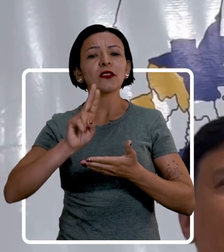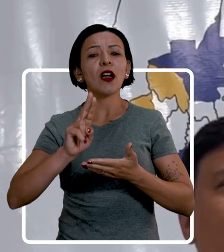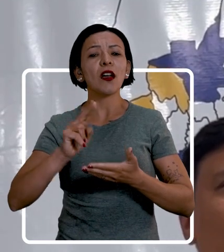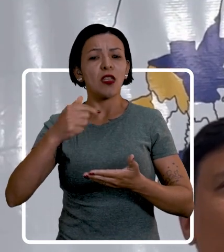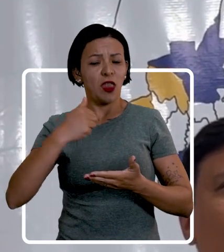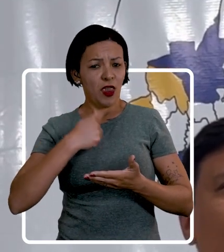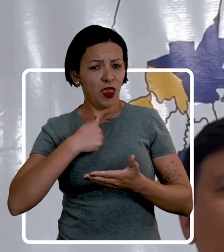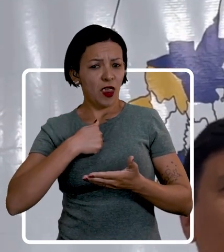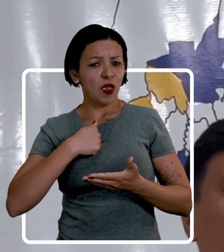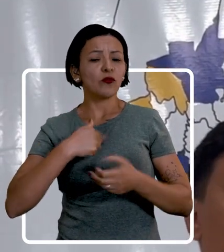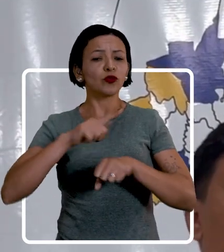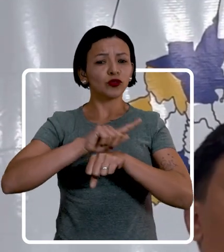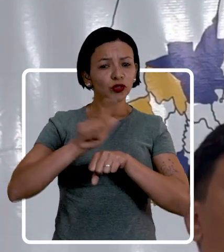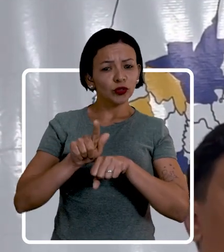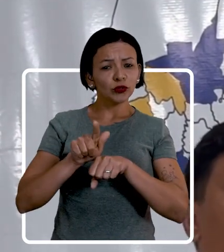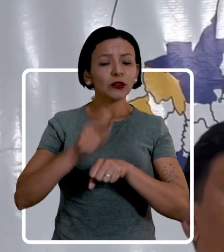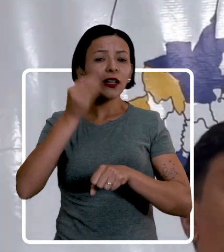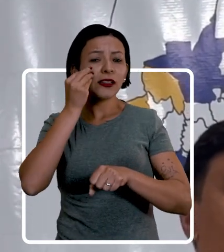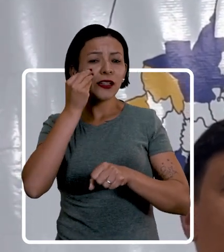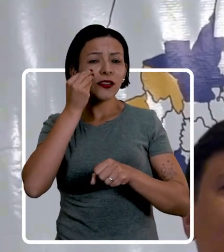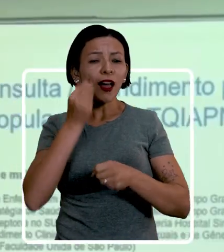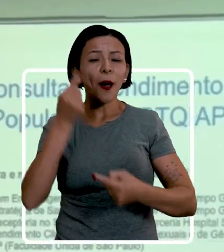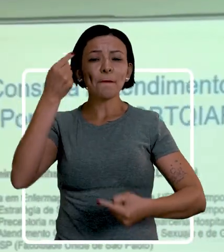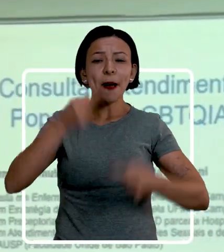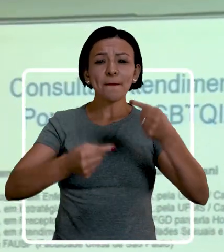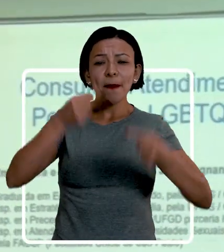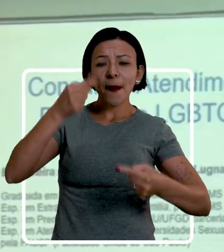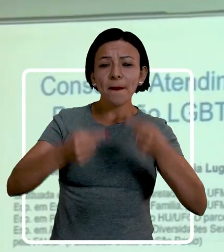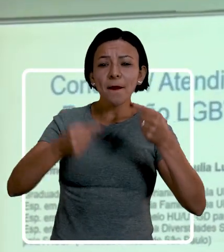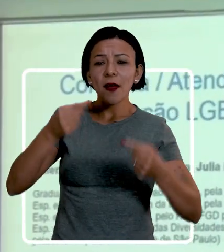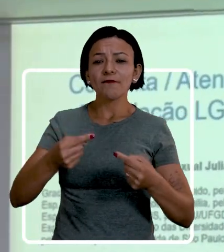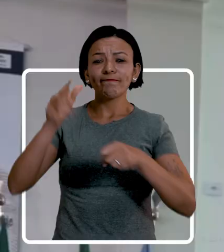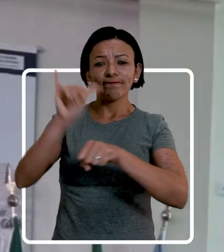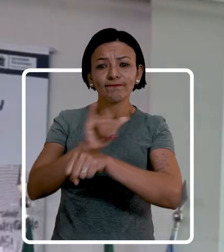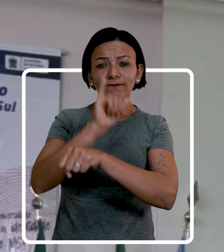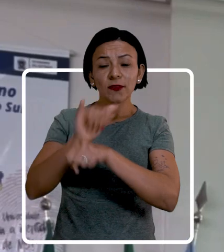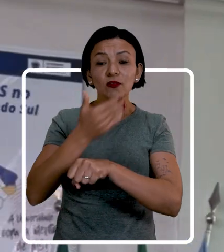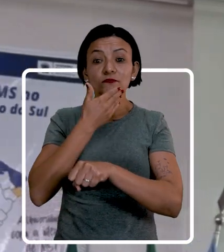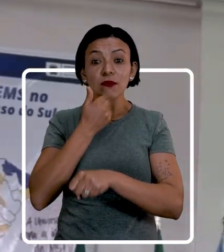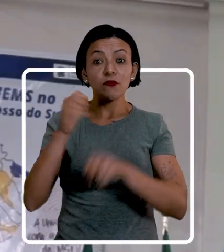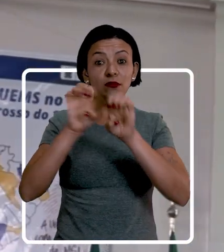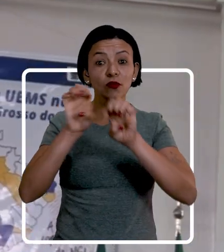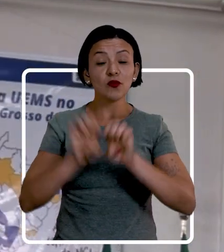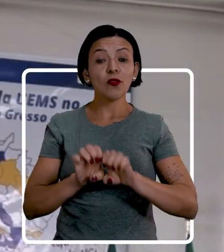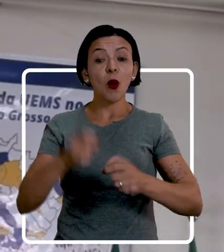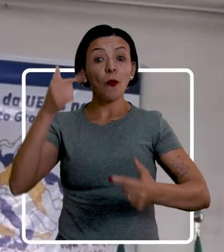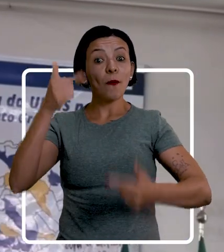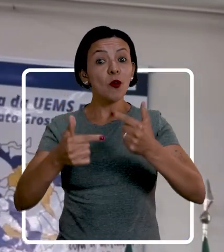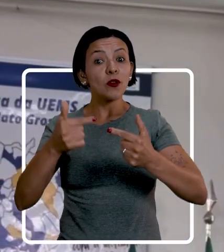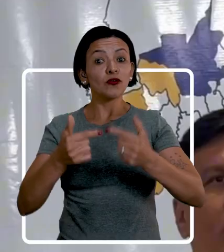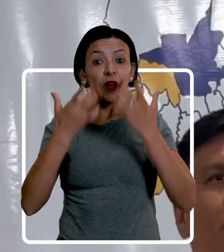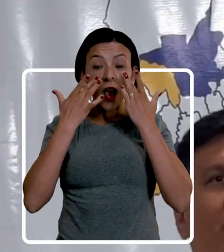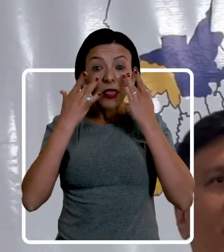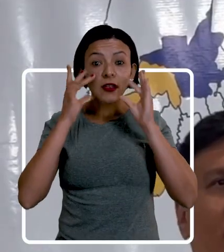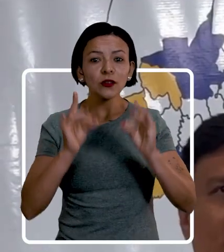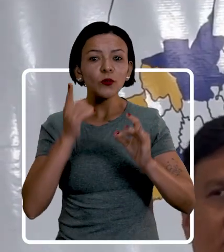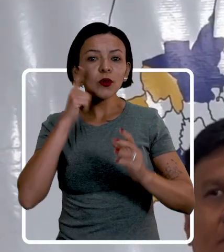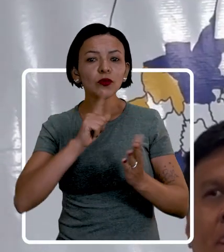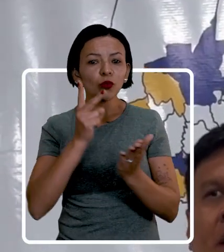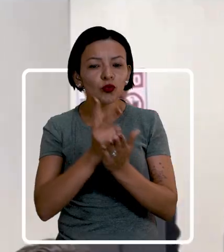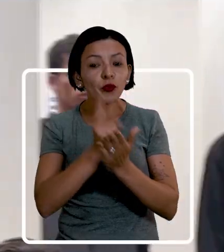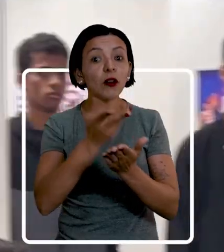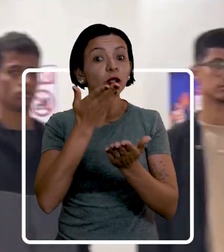universidade, enquanto gestor, é trazer esse debate de uma maneira estrutural, enquanto política de atenção e